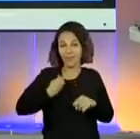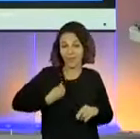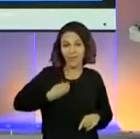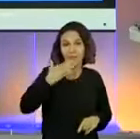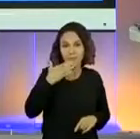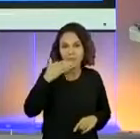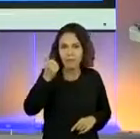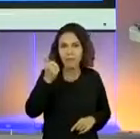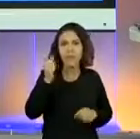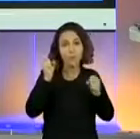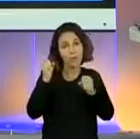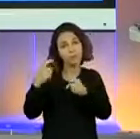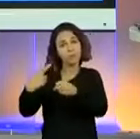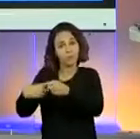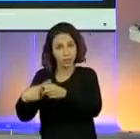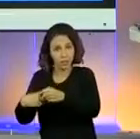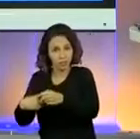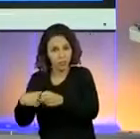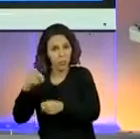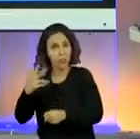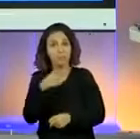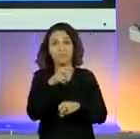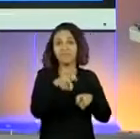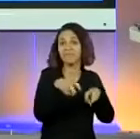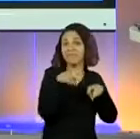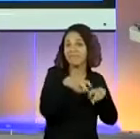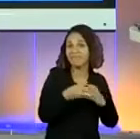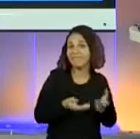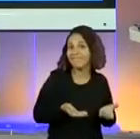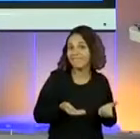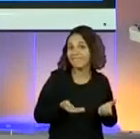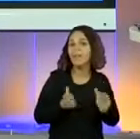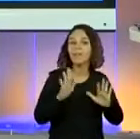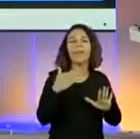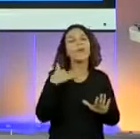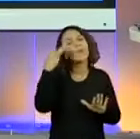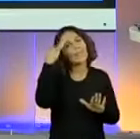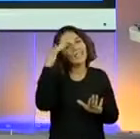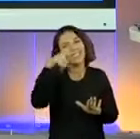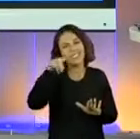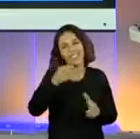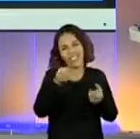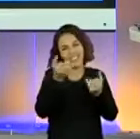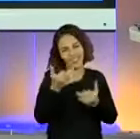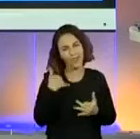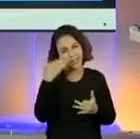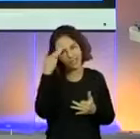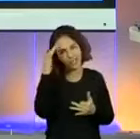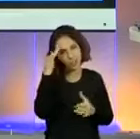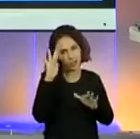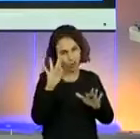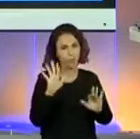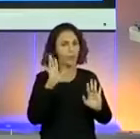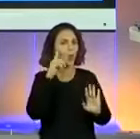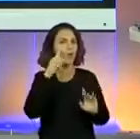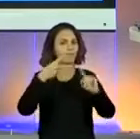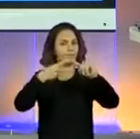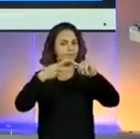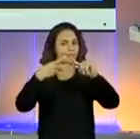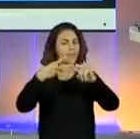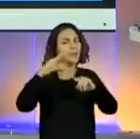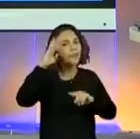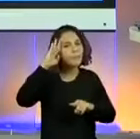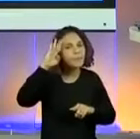pode ser na cidade, como a vida melhor pode ser no campo. Mas eu entendi o que vocês quiseram falar. Vou dar aqui os dois principais